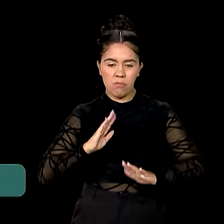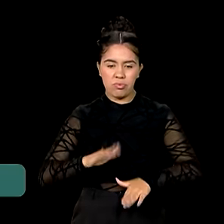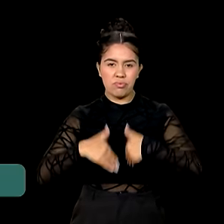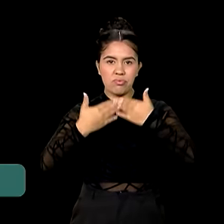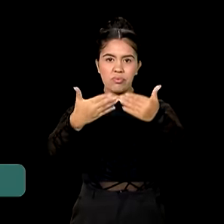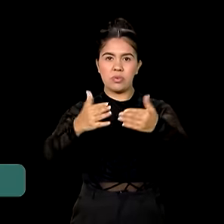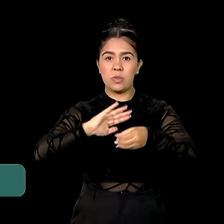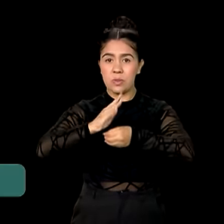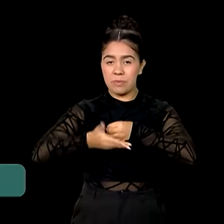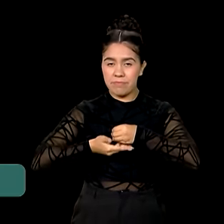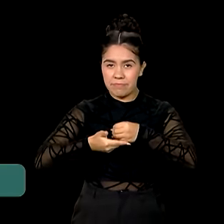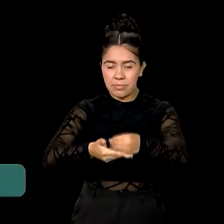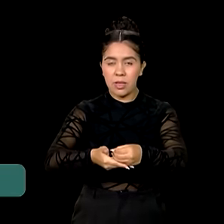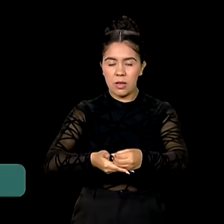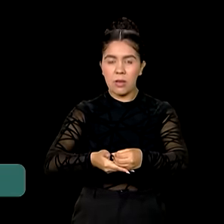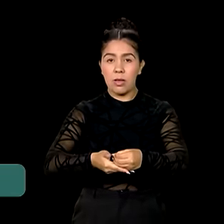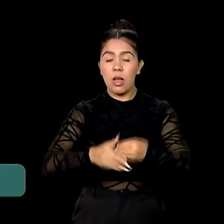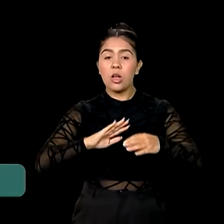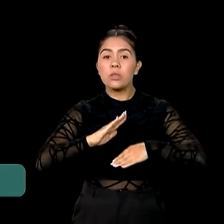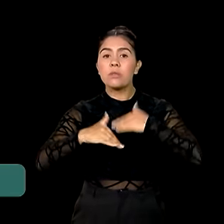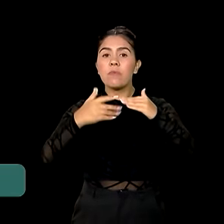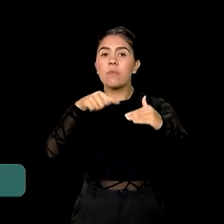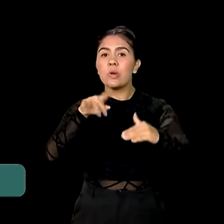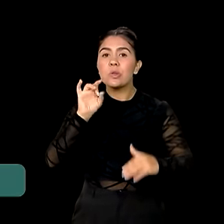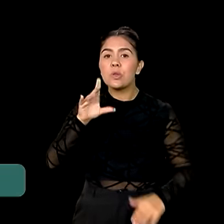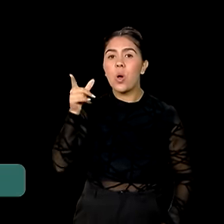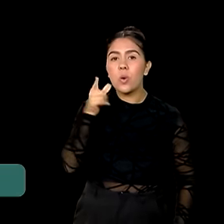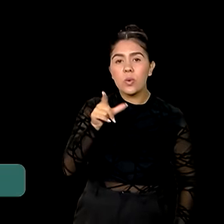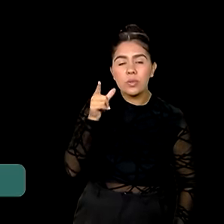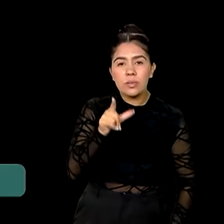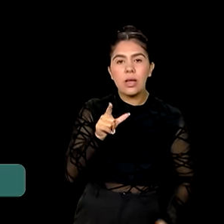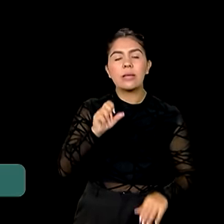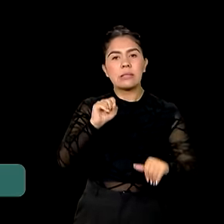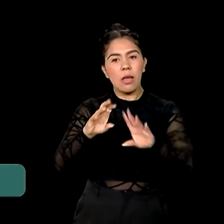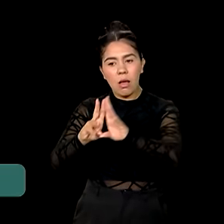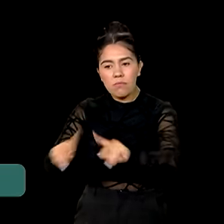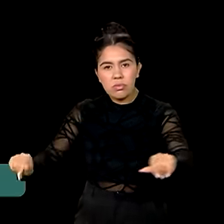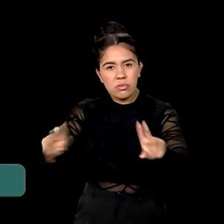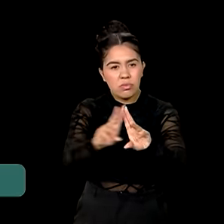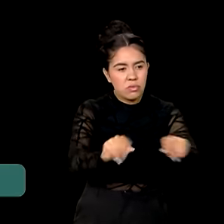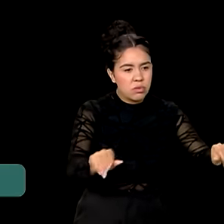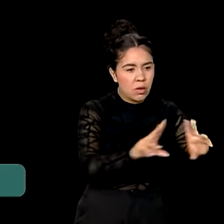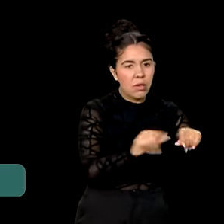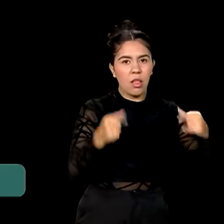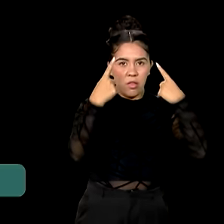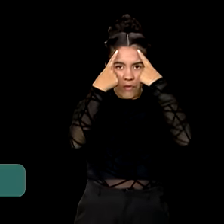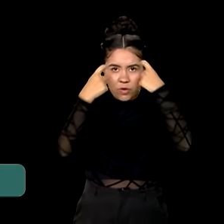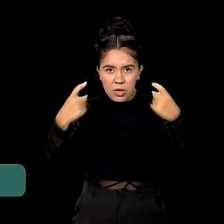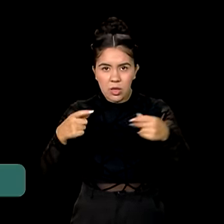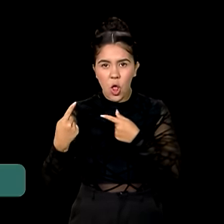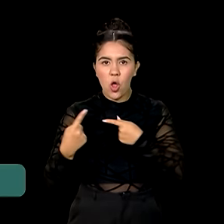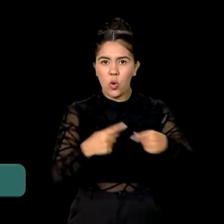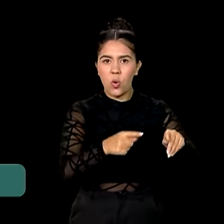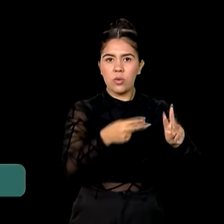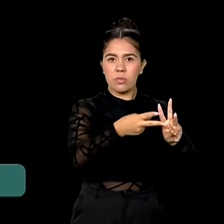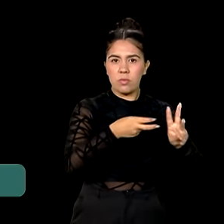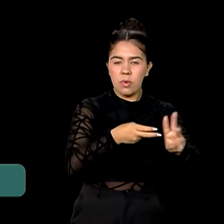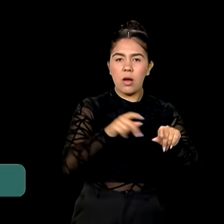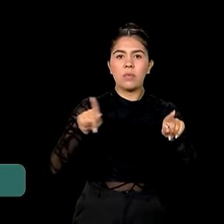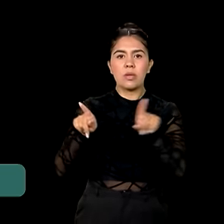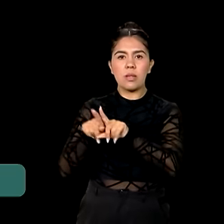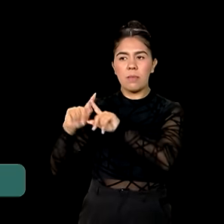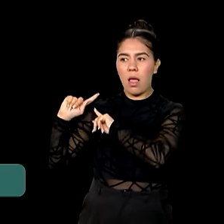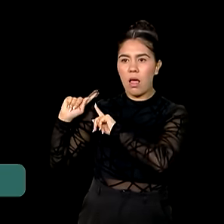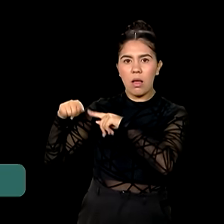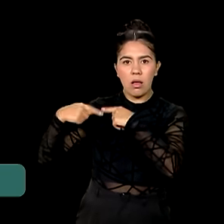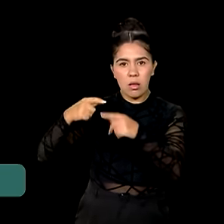sustentável. Esse desenvolvimento só será possível com a eliminação de todas as formas de violência contra povos indígenas e afrodescendentes, nas